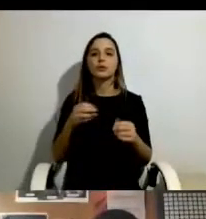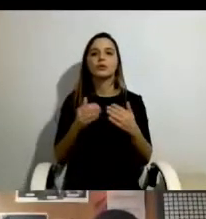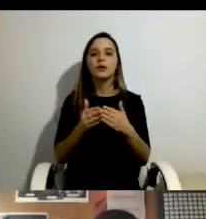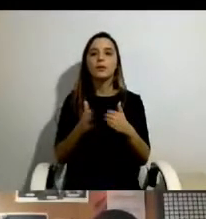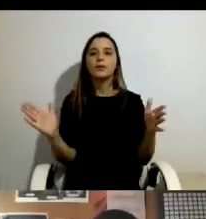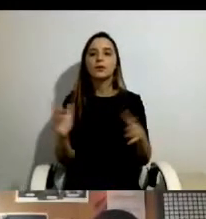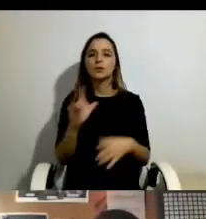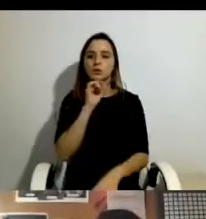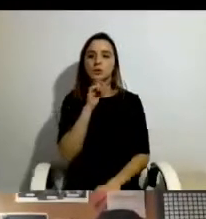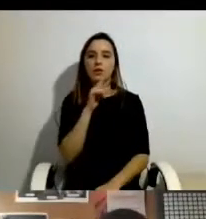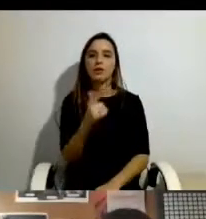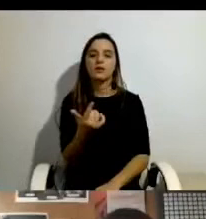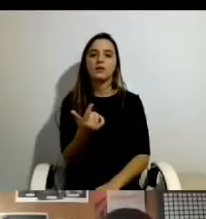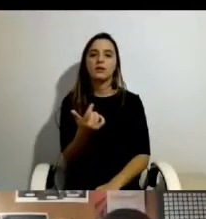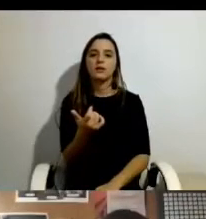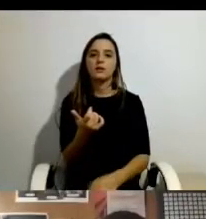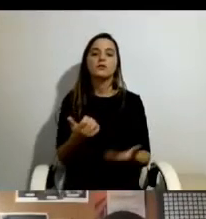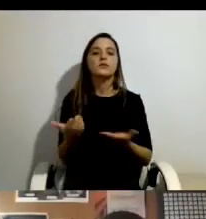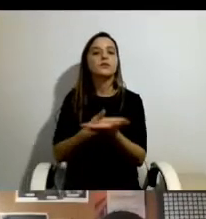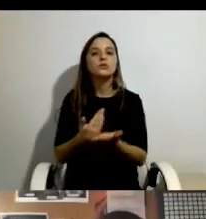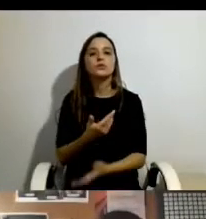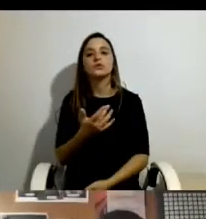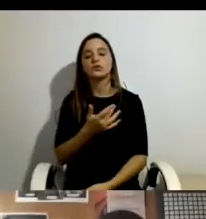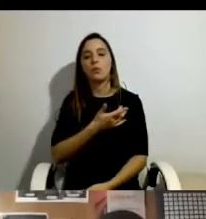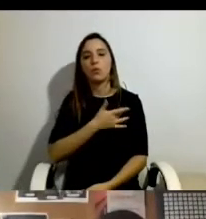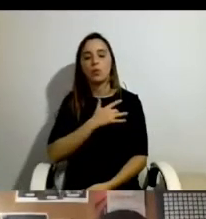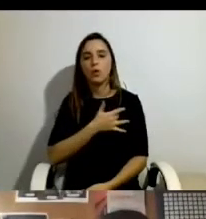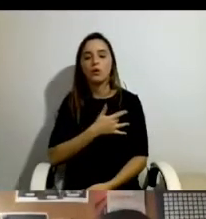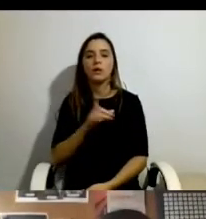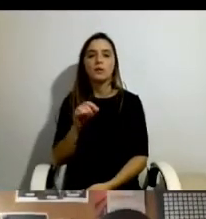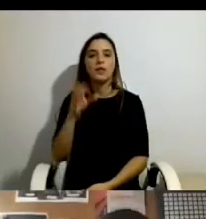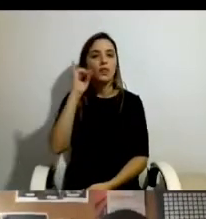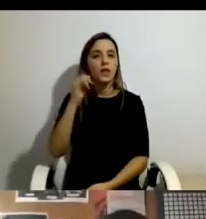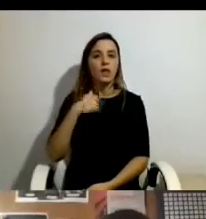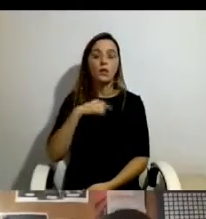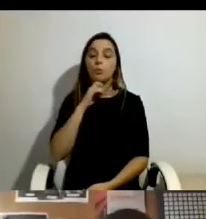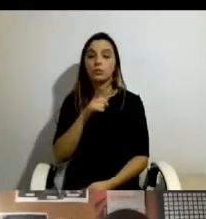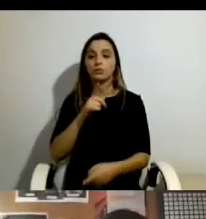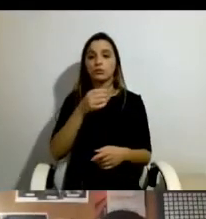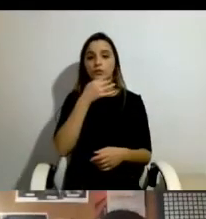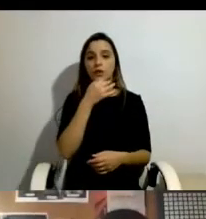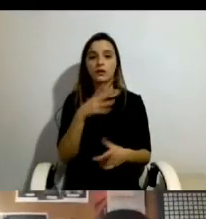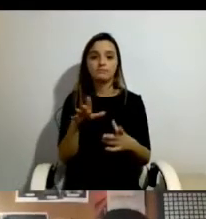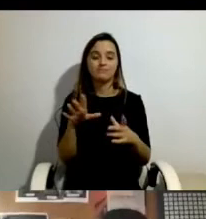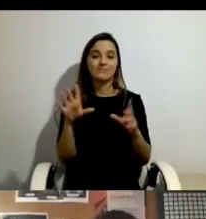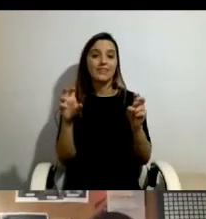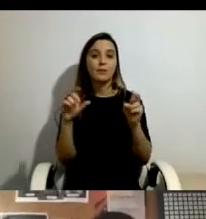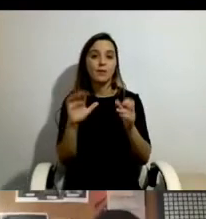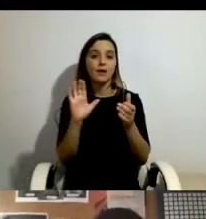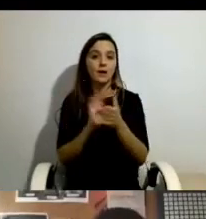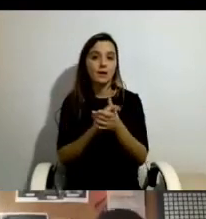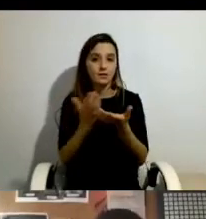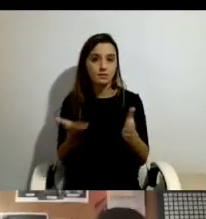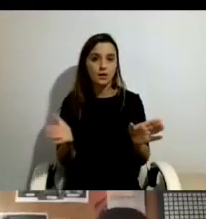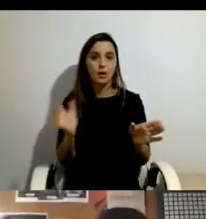das relações amorosas, esta ideia de eu posso começar a falar de casamento, eu posso pensar em ter